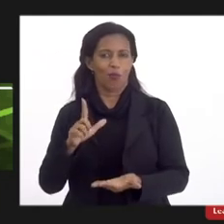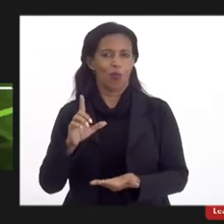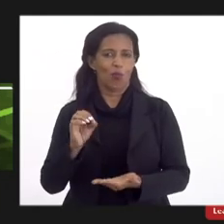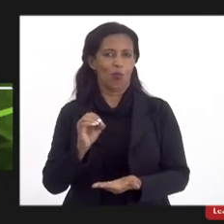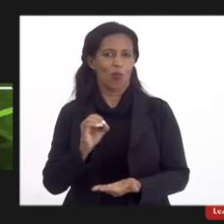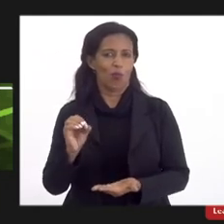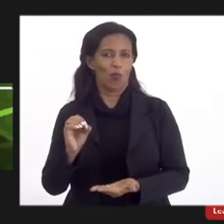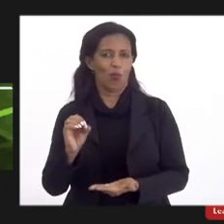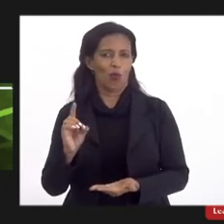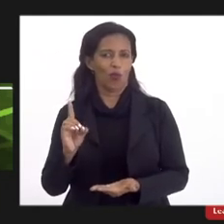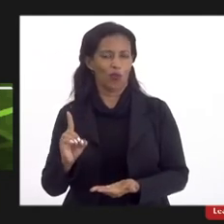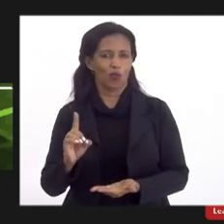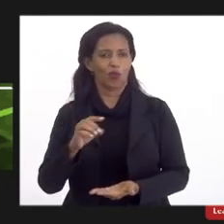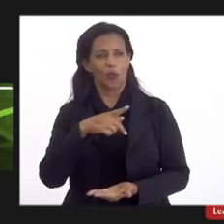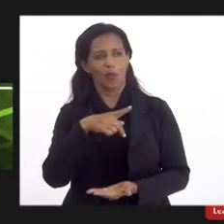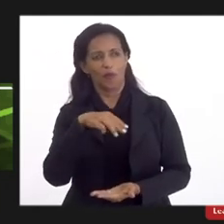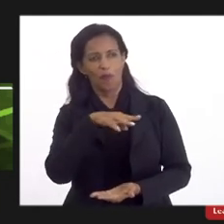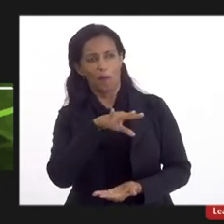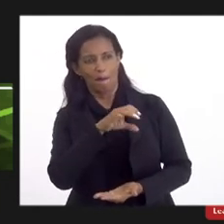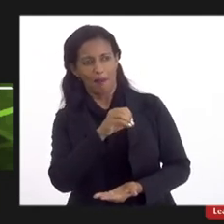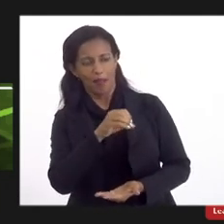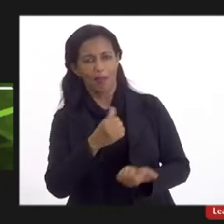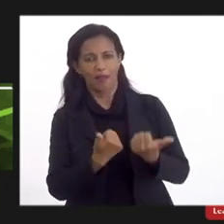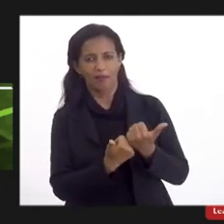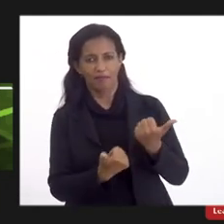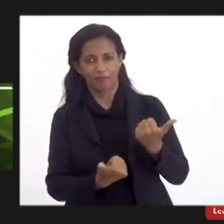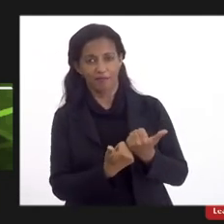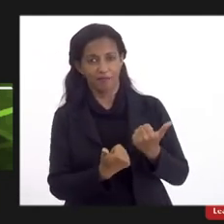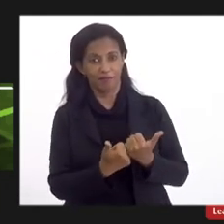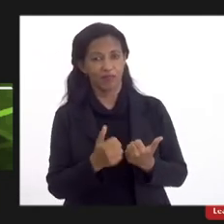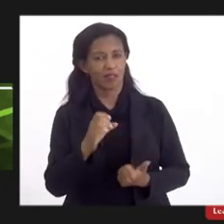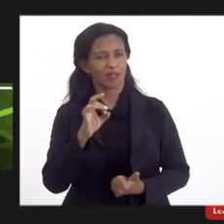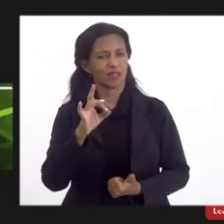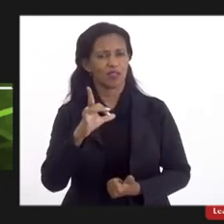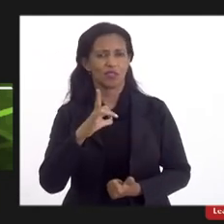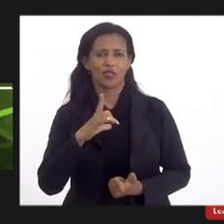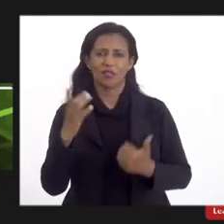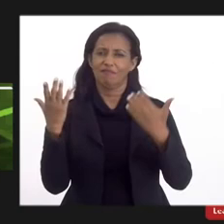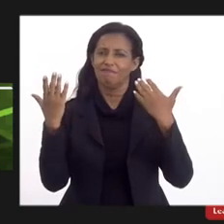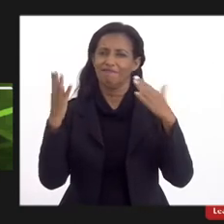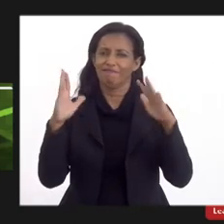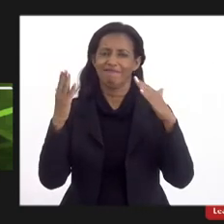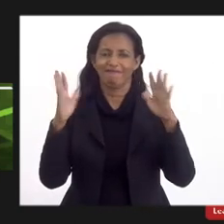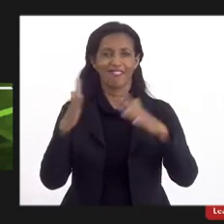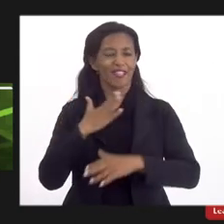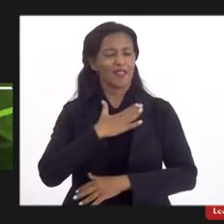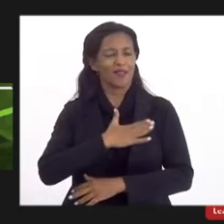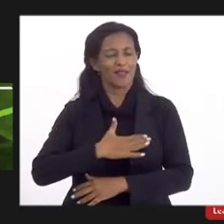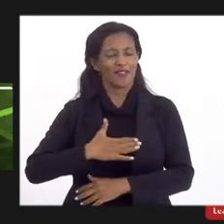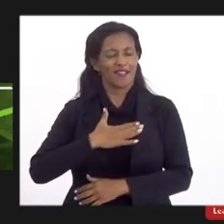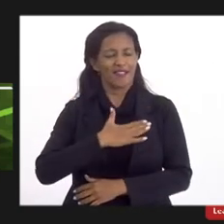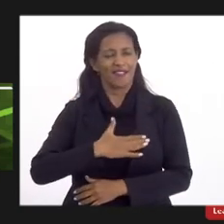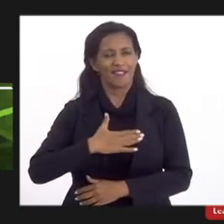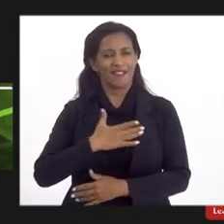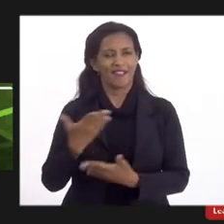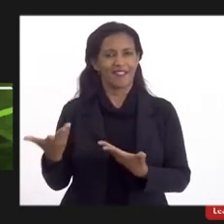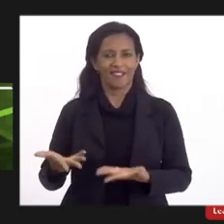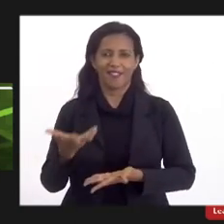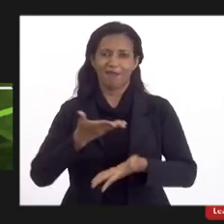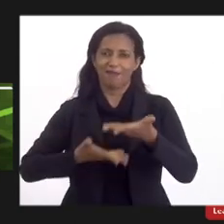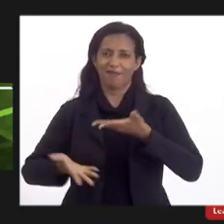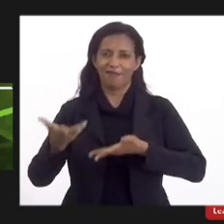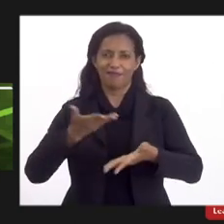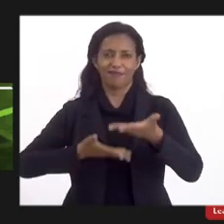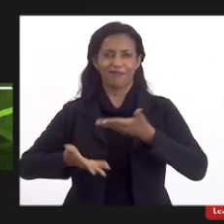do professor Mário vice-reitor só tem que ser comemorado é um prazer eu estar participando